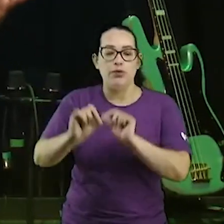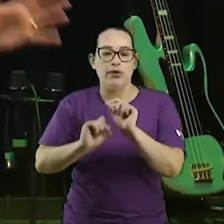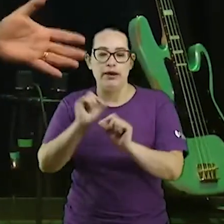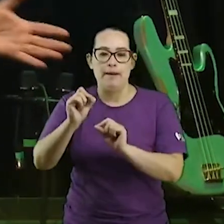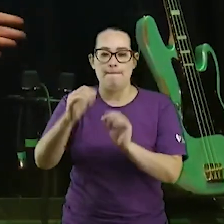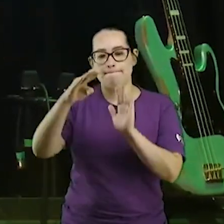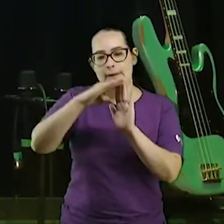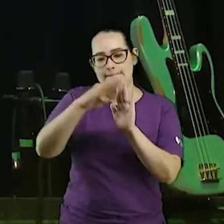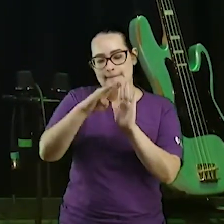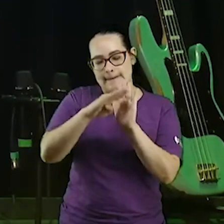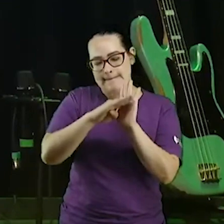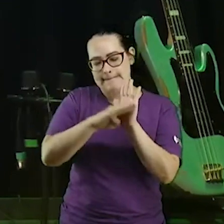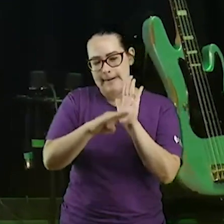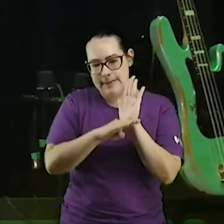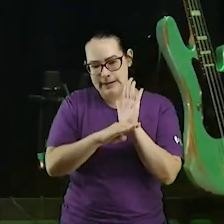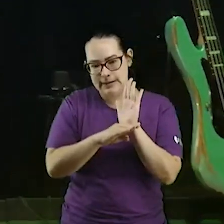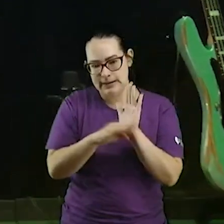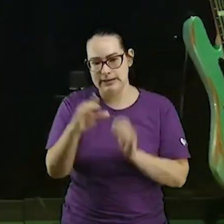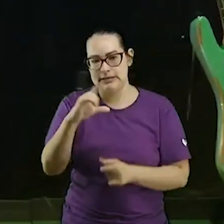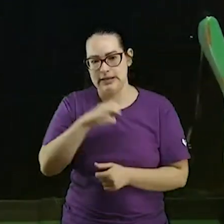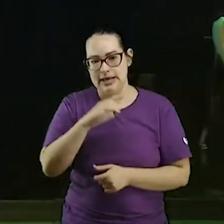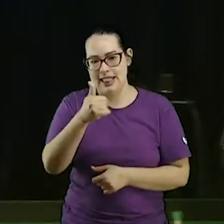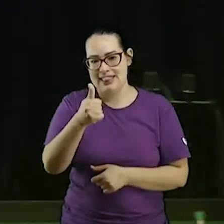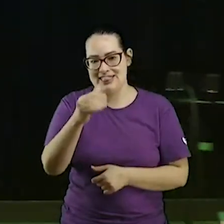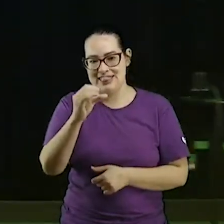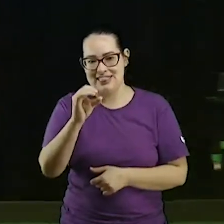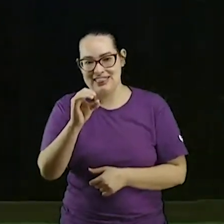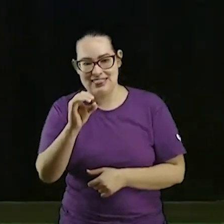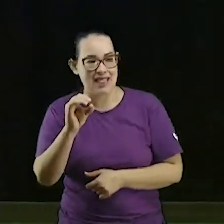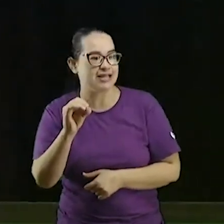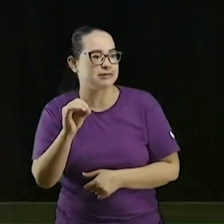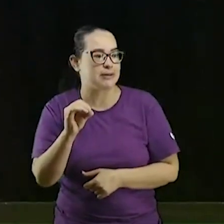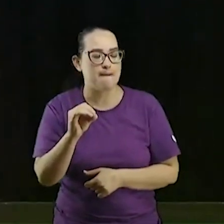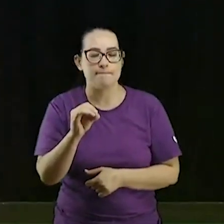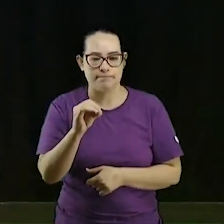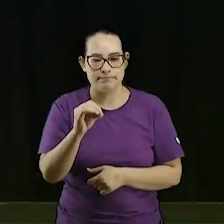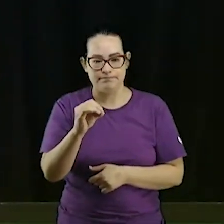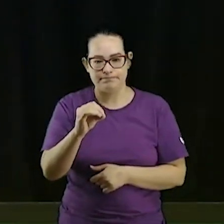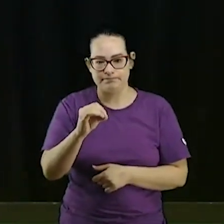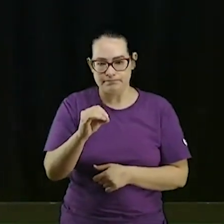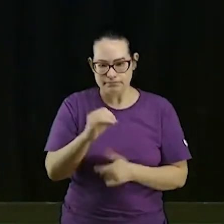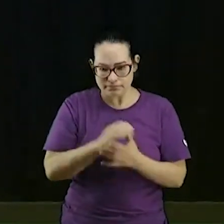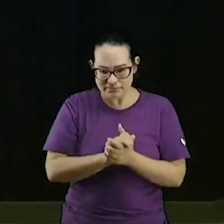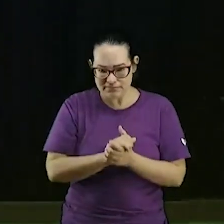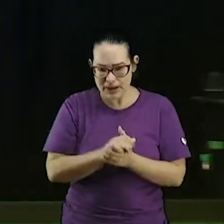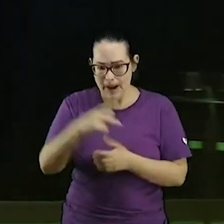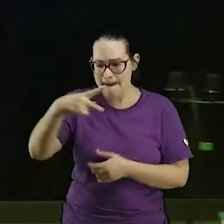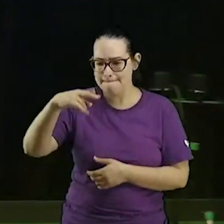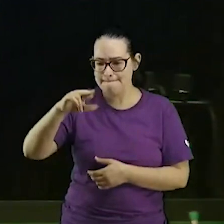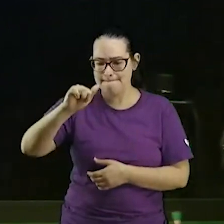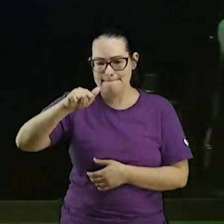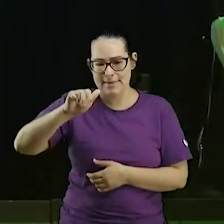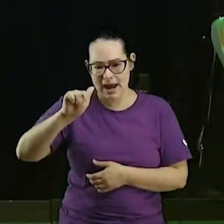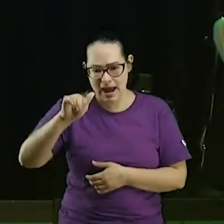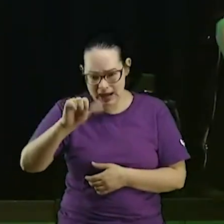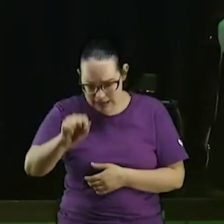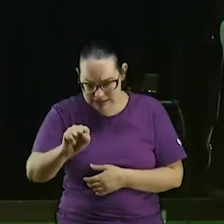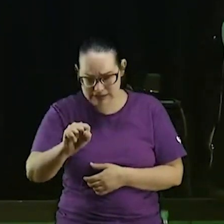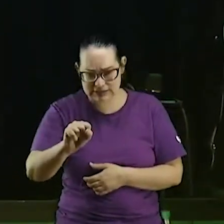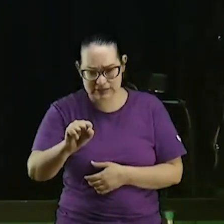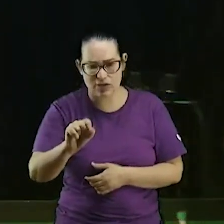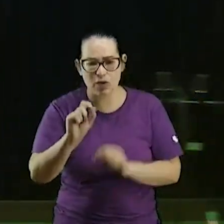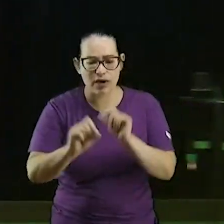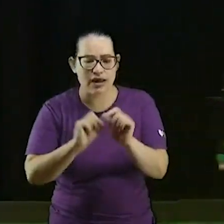e algumas pragas, na verdade, dez pragas que vieram sobre Israel, ele vai dizer, deixai o meu povo ir para que me